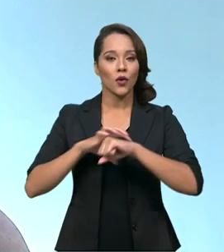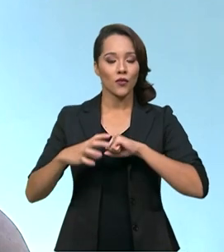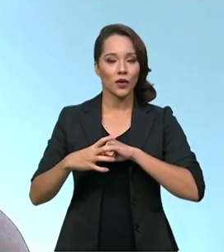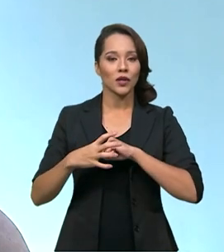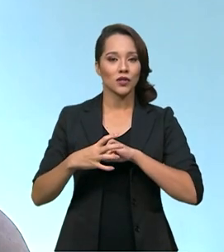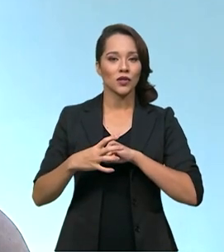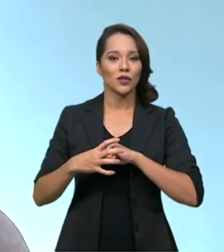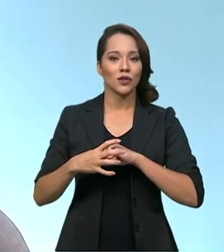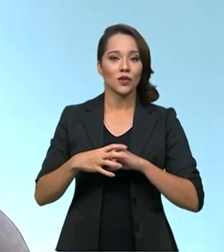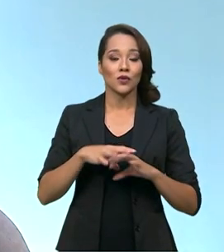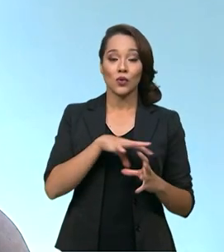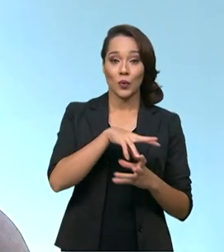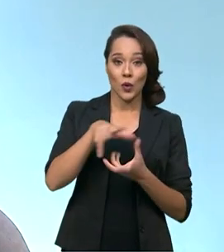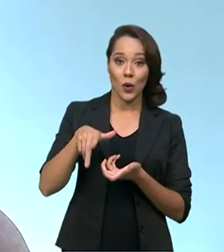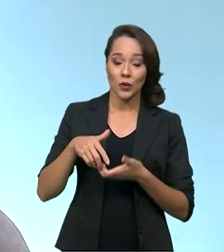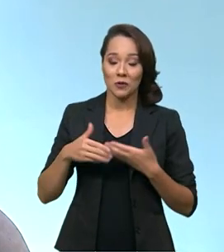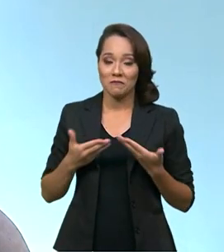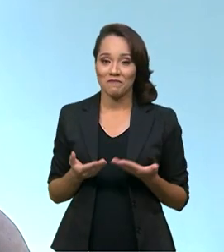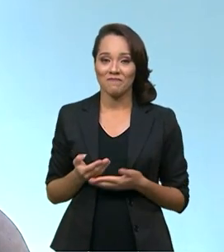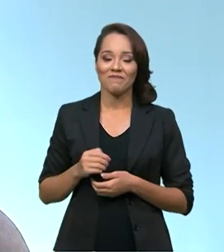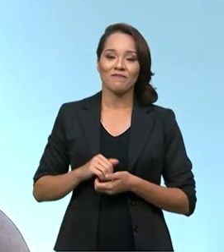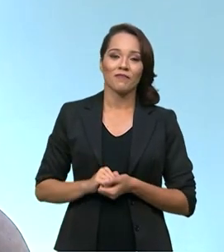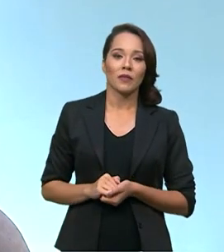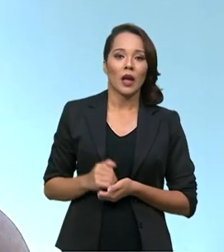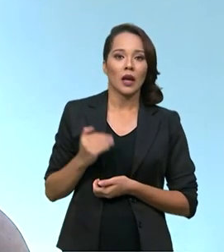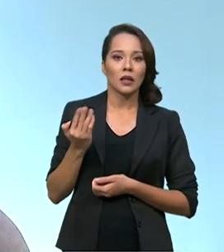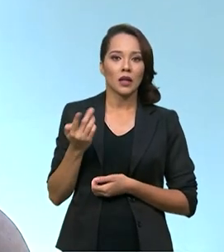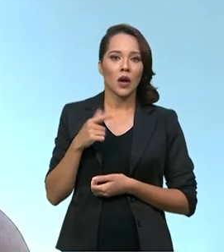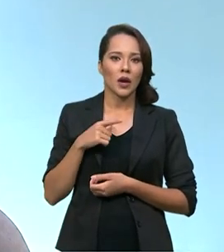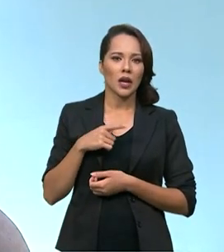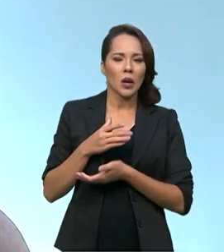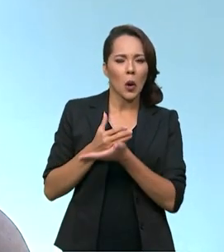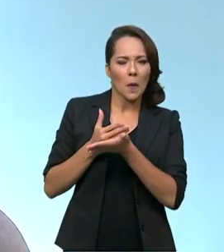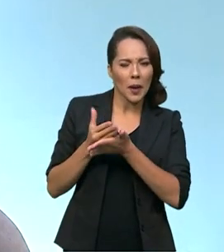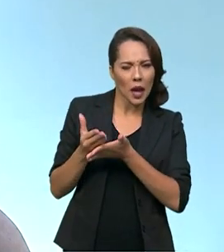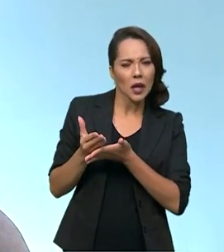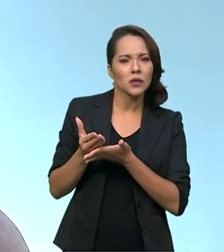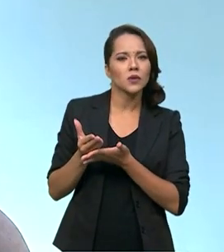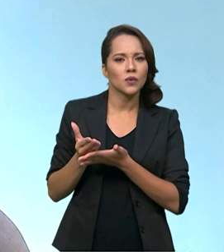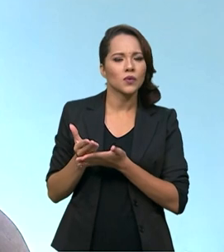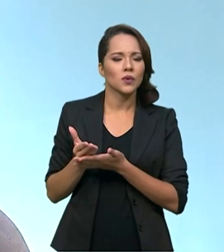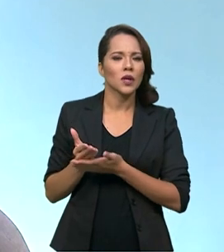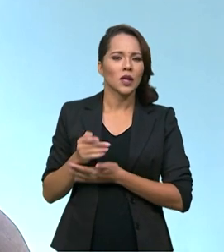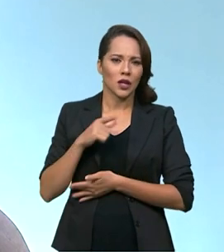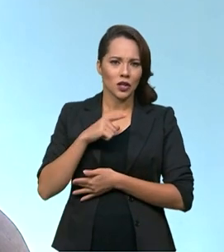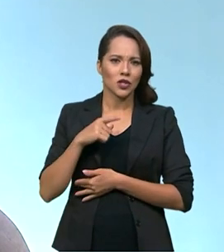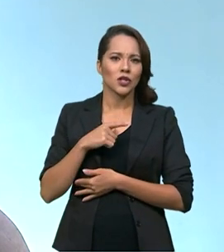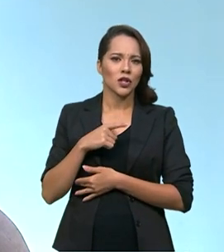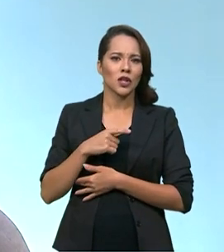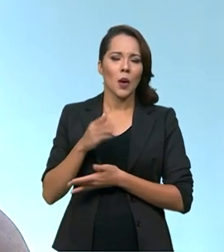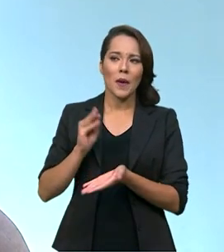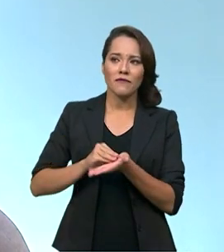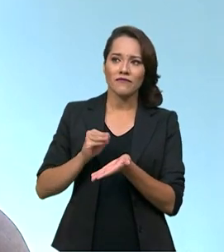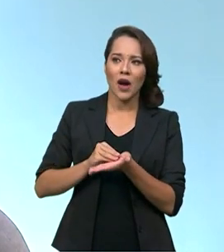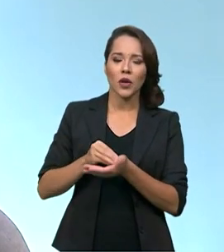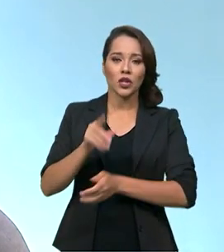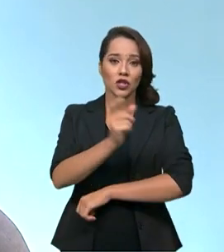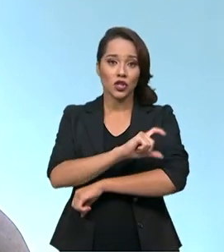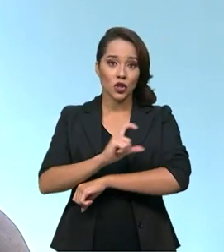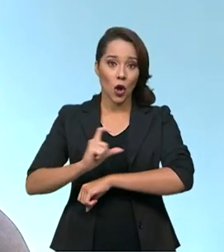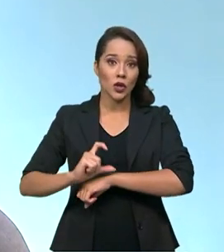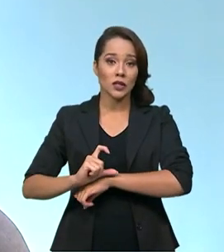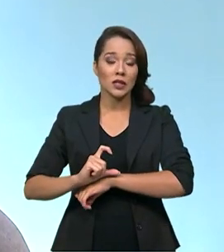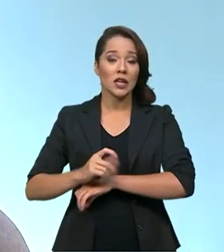-19 no mundo. Então, aquele discrédito inicial, vamos dizer assim, porque existia uma escassez de doses